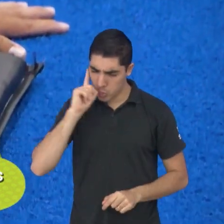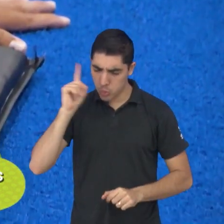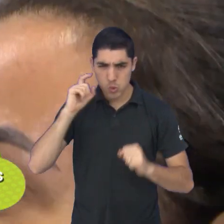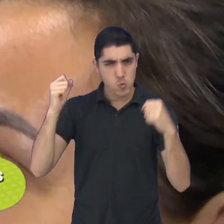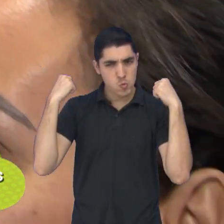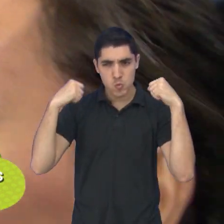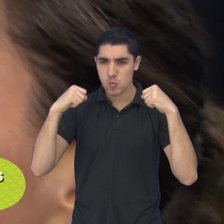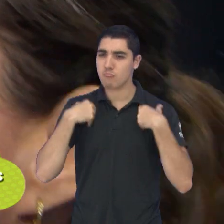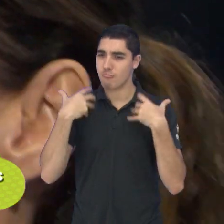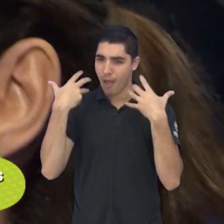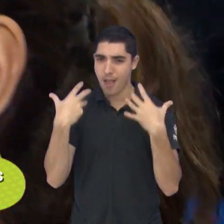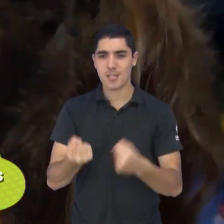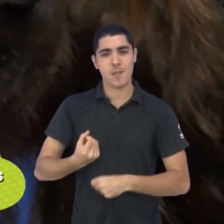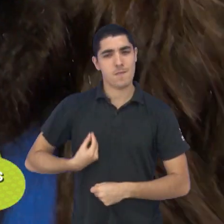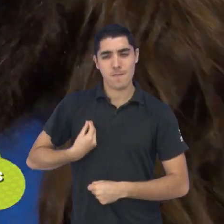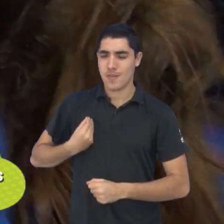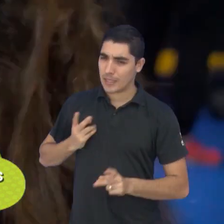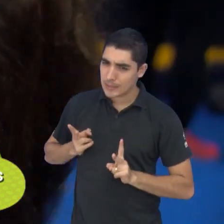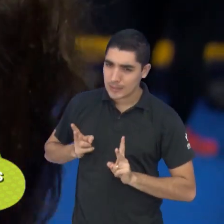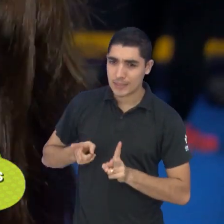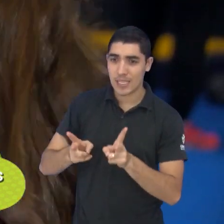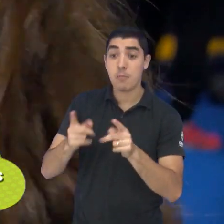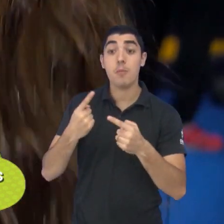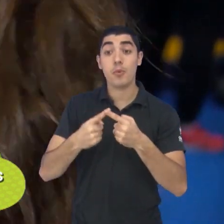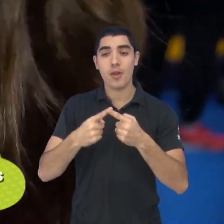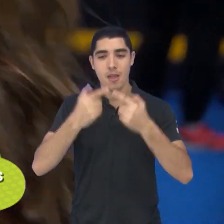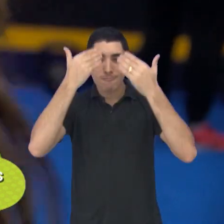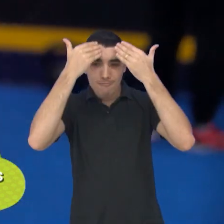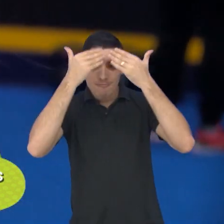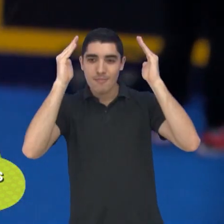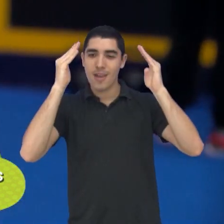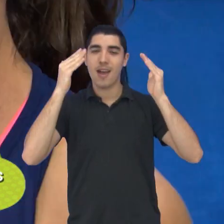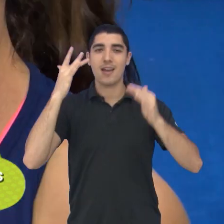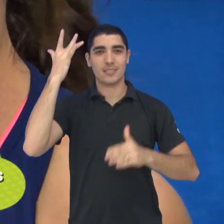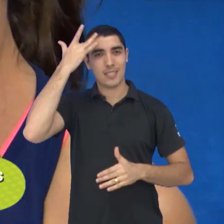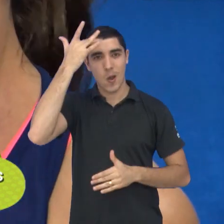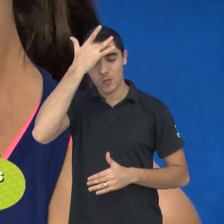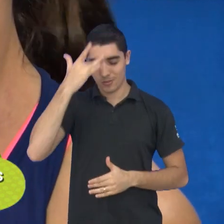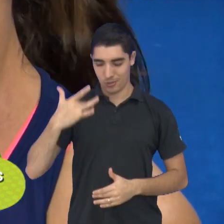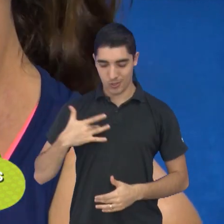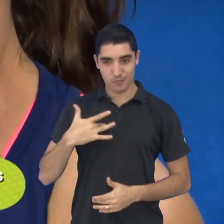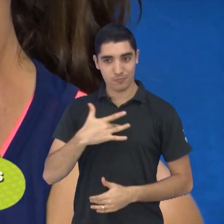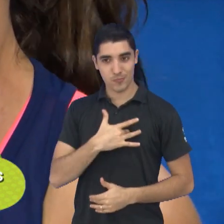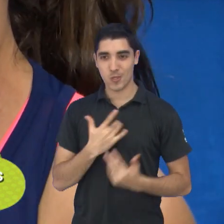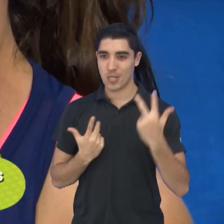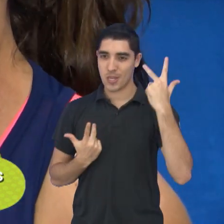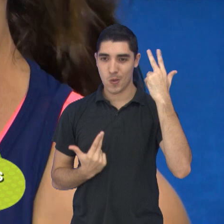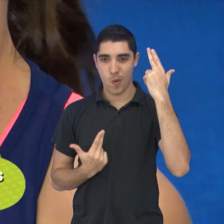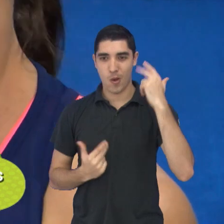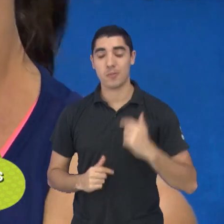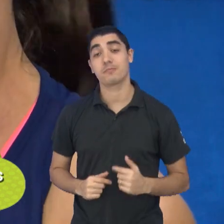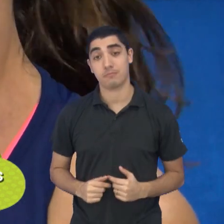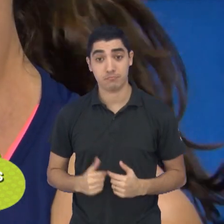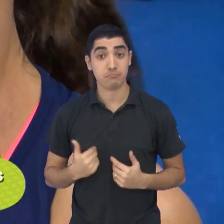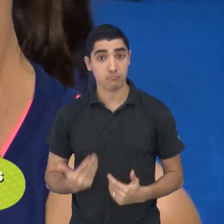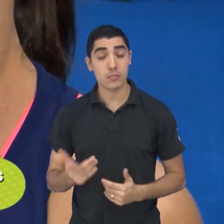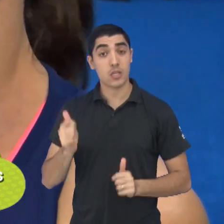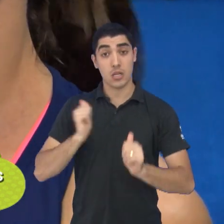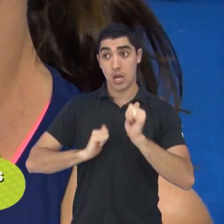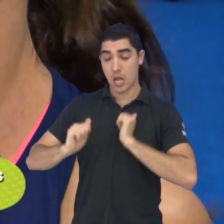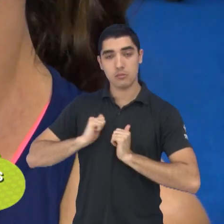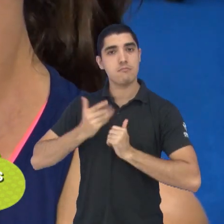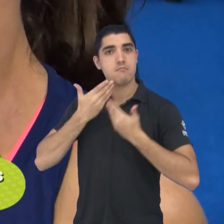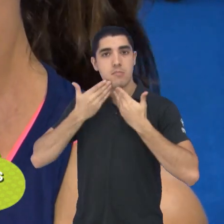deles. Uma forma de manter a mente e corpos saudáveis. Melhorou muito a ansiedade,